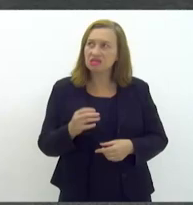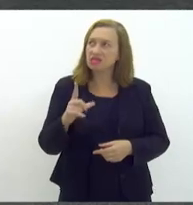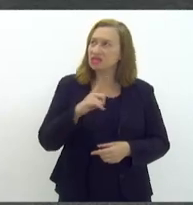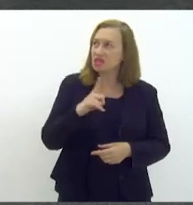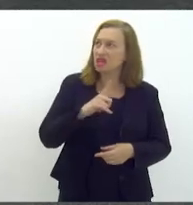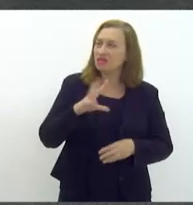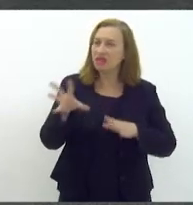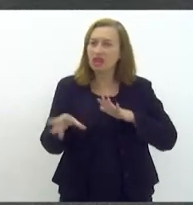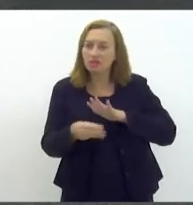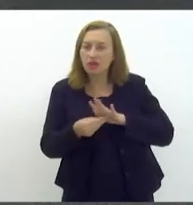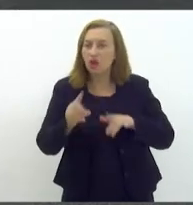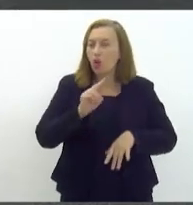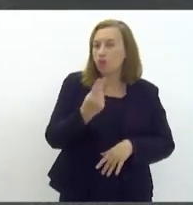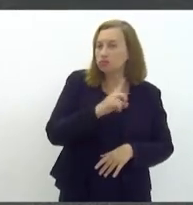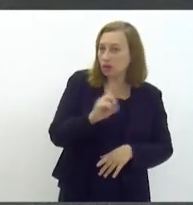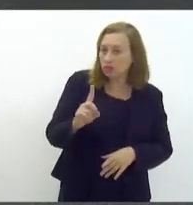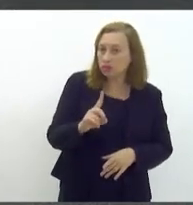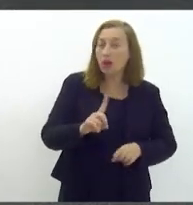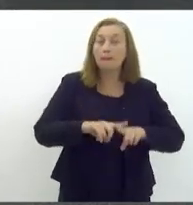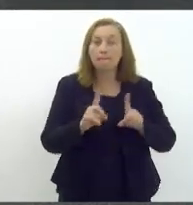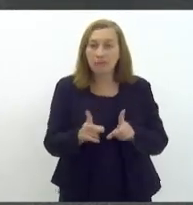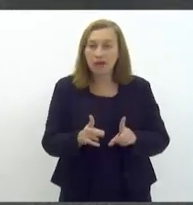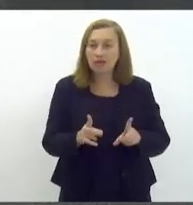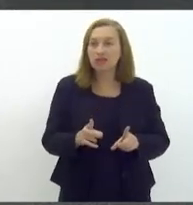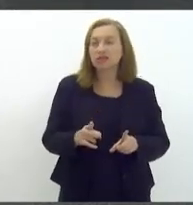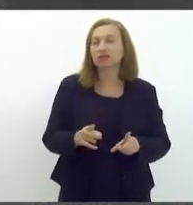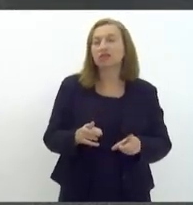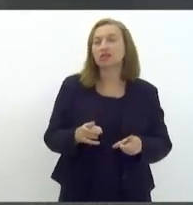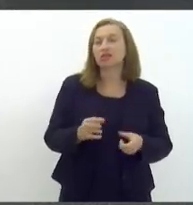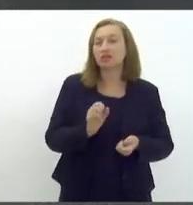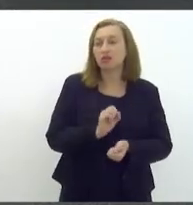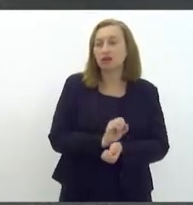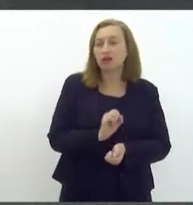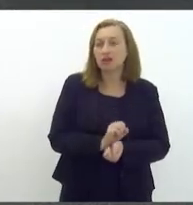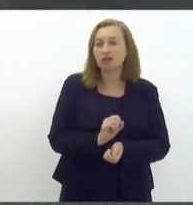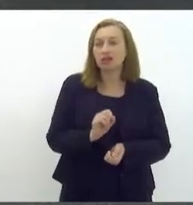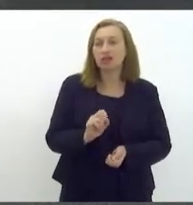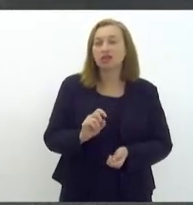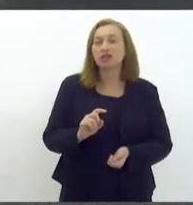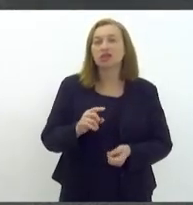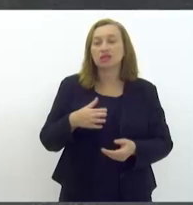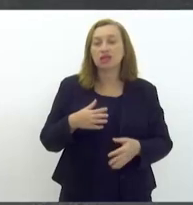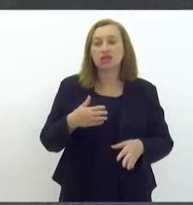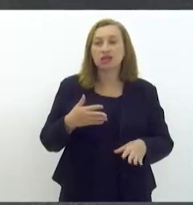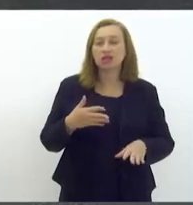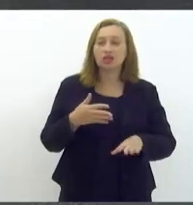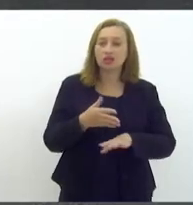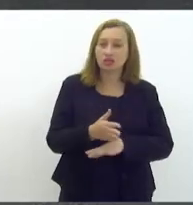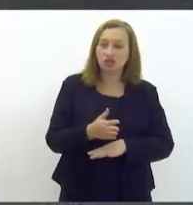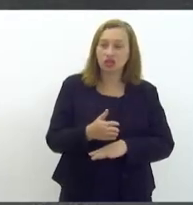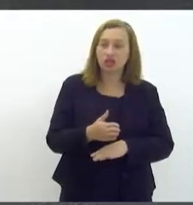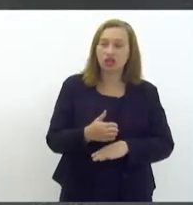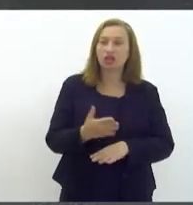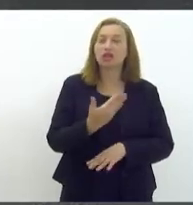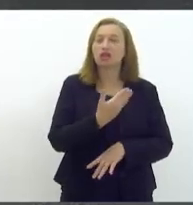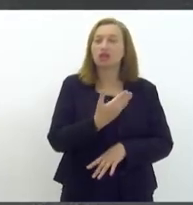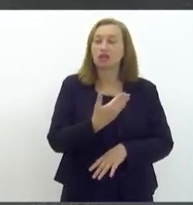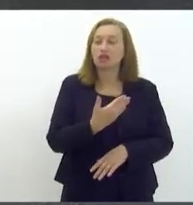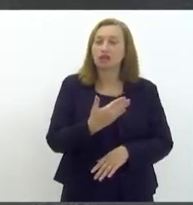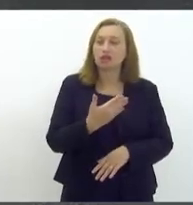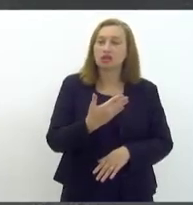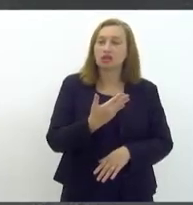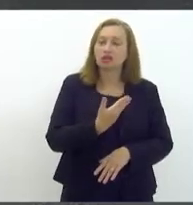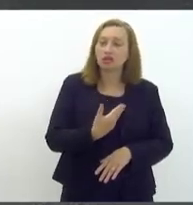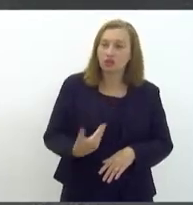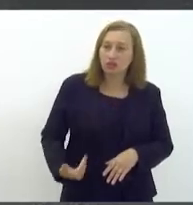emendas ou não, mas a gente espera que, tão logo, ele vá para essa ação do governador, não